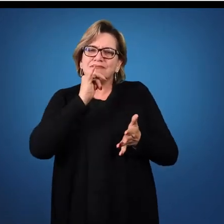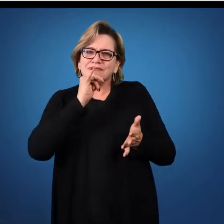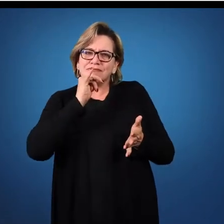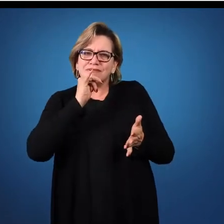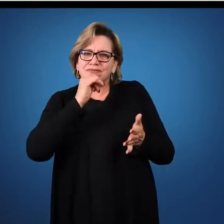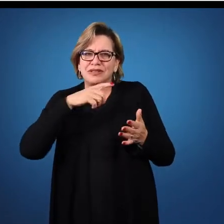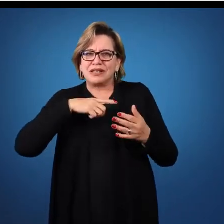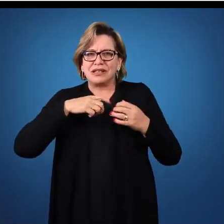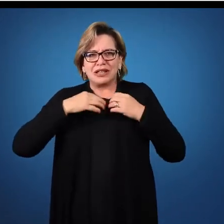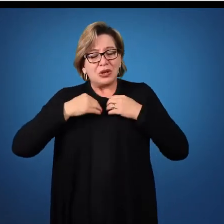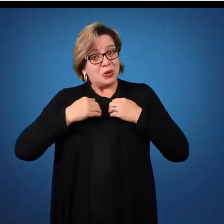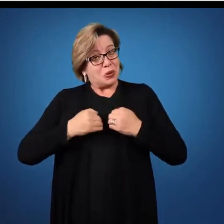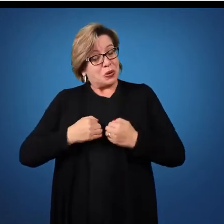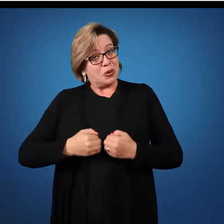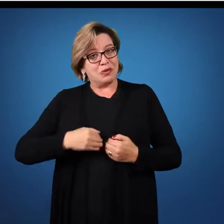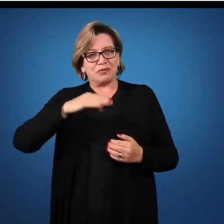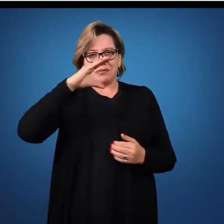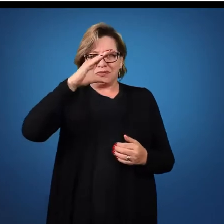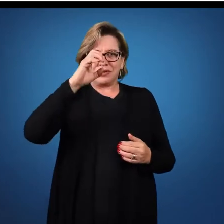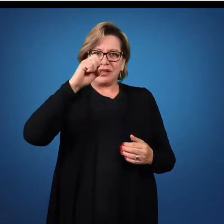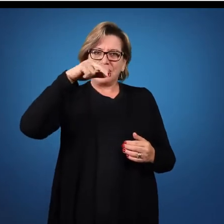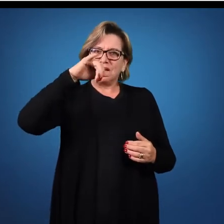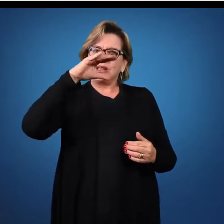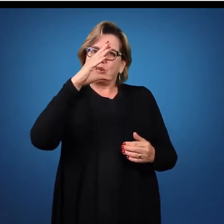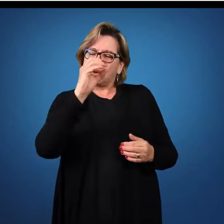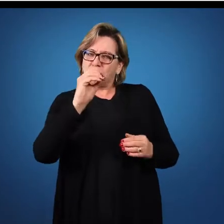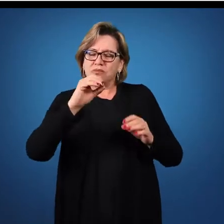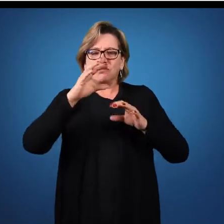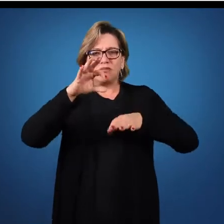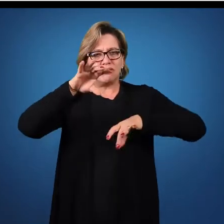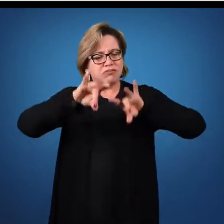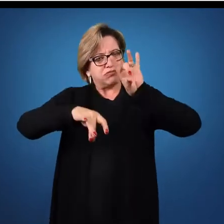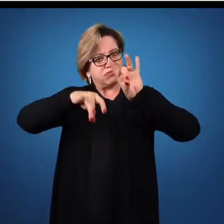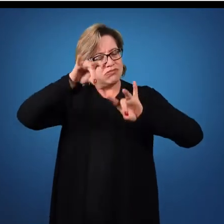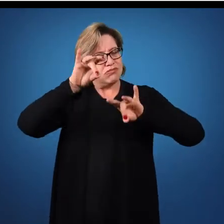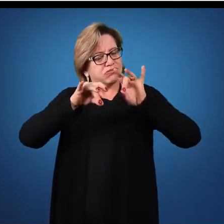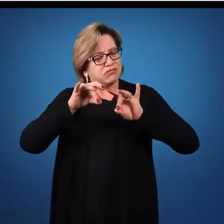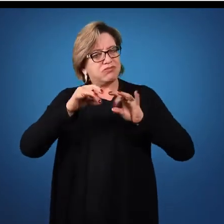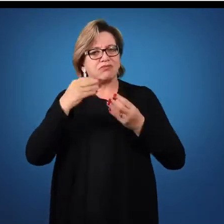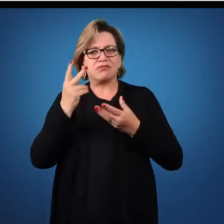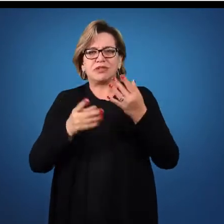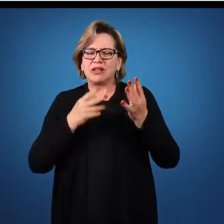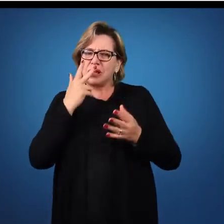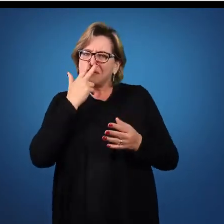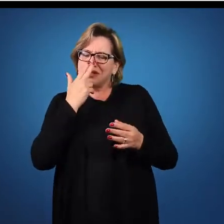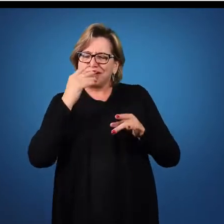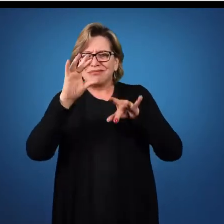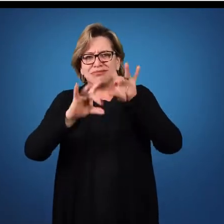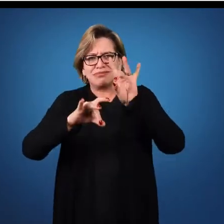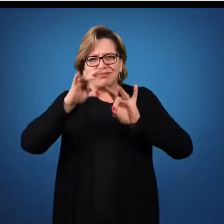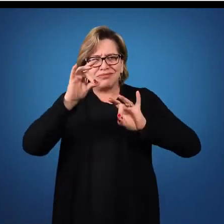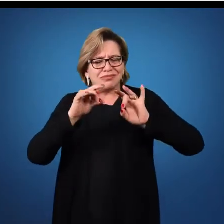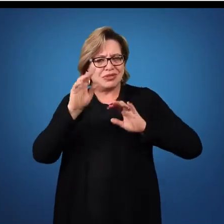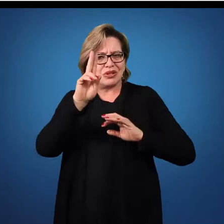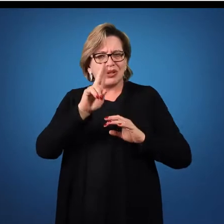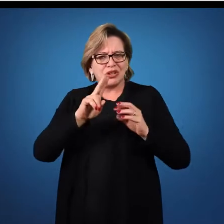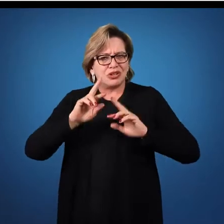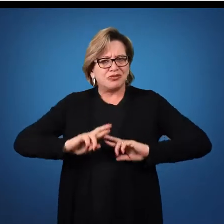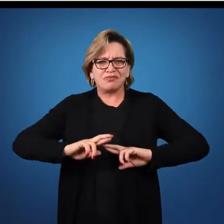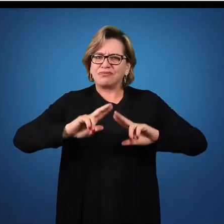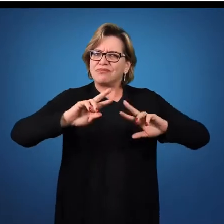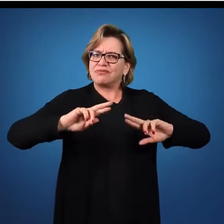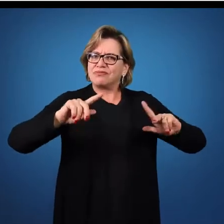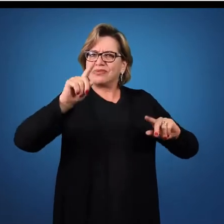nós temos um corpo cênico, um corpo que representa. Essa representação, ela pode funcionar de muitas